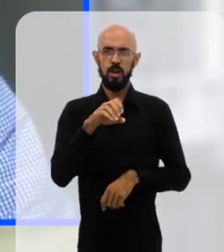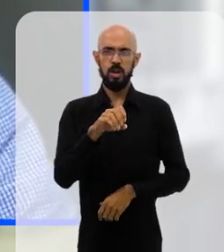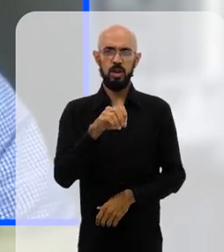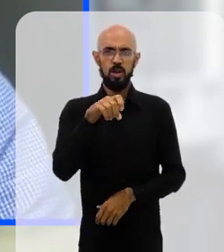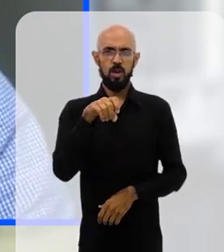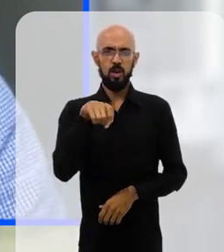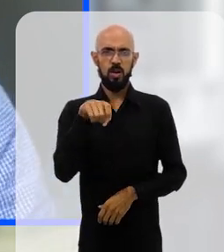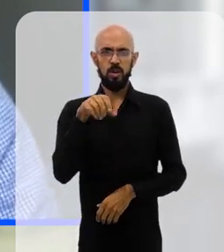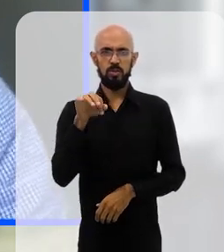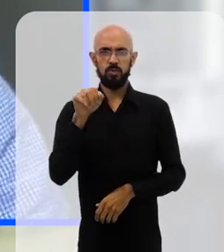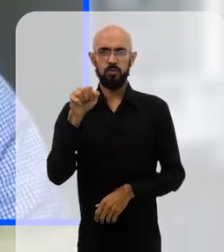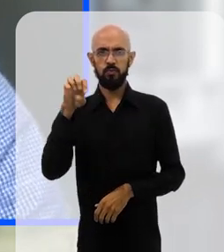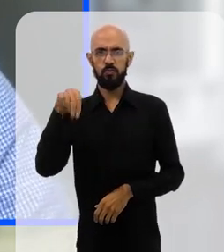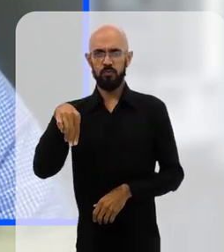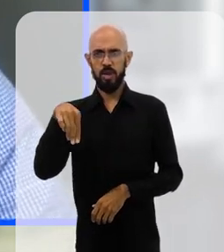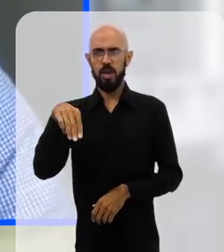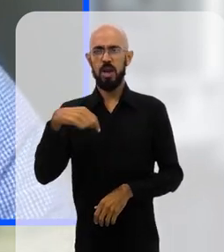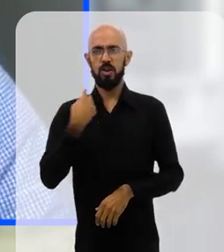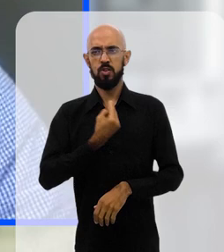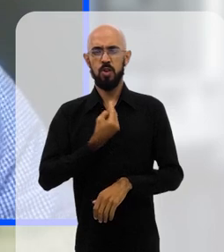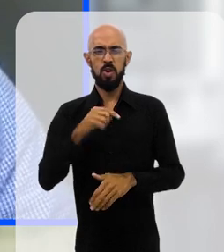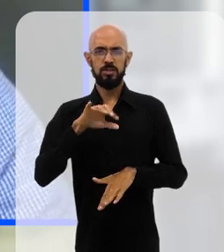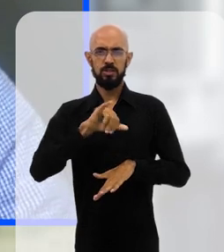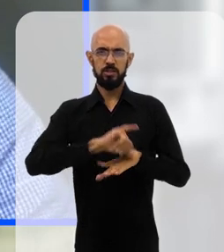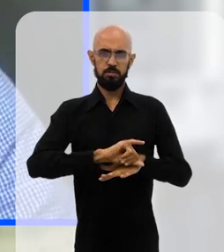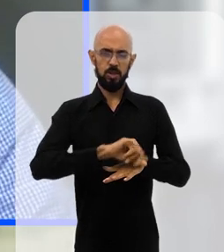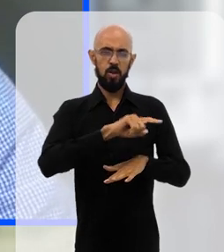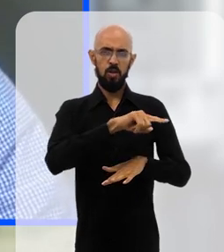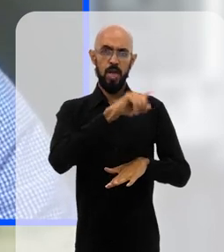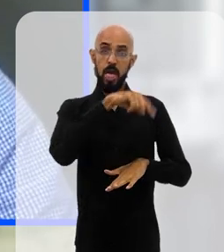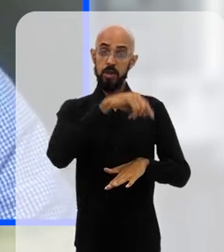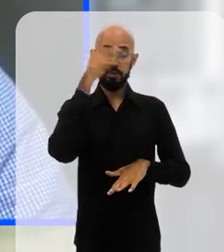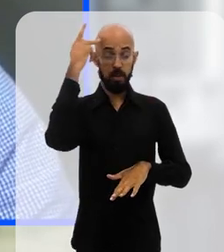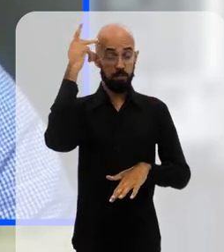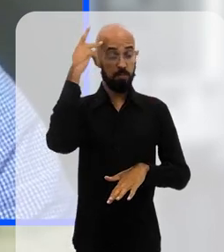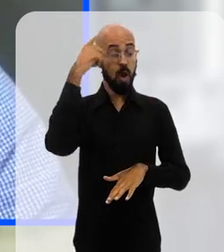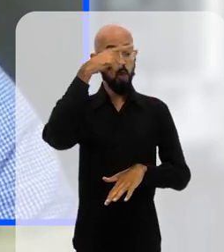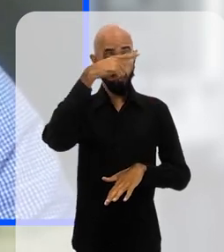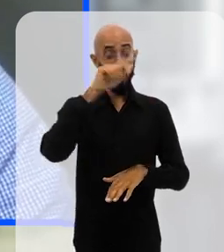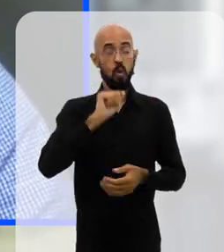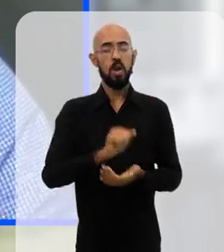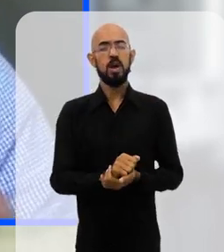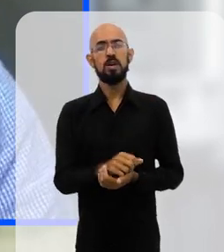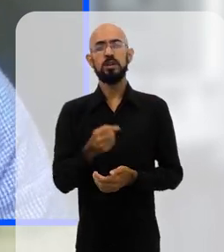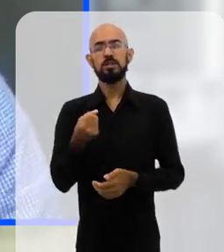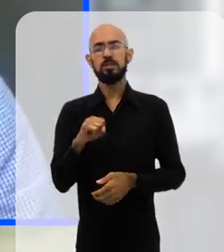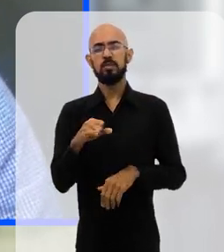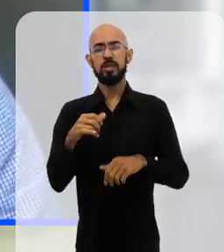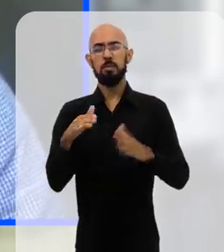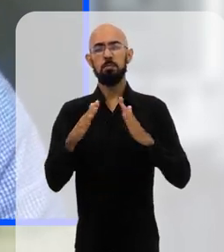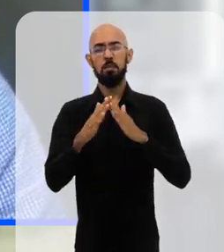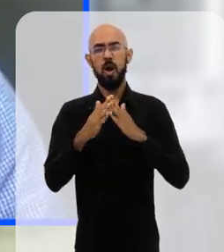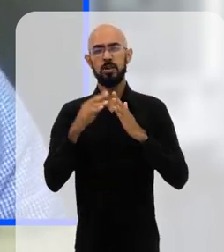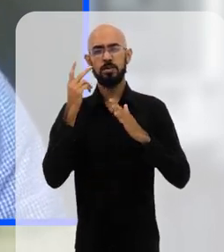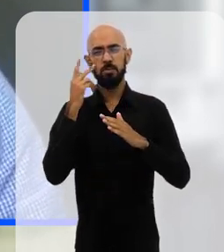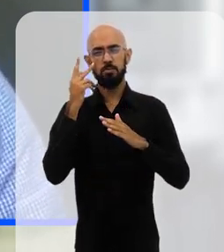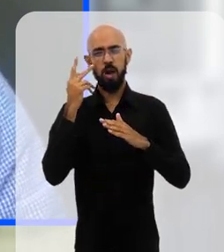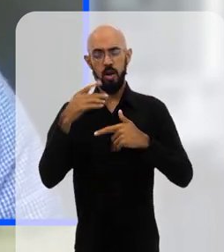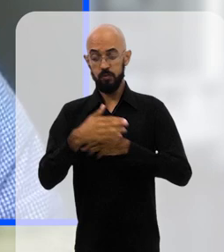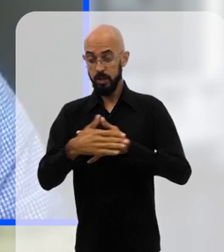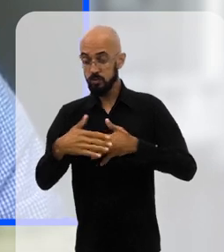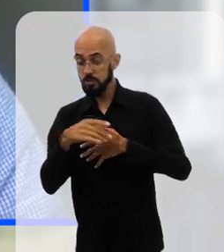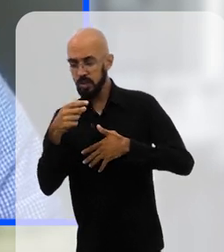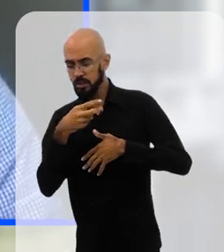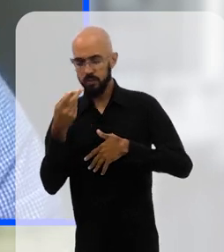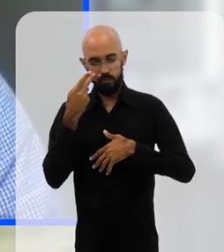a Oxfam Brasil, a nossa sede fica em São Paulo. E quem mora em São Paulo e anda pelo centro da